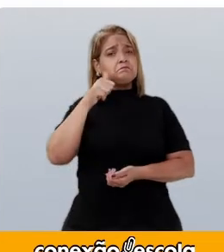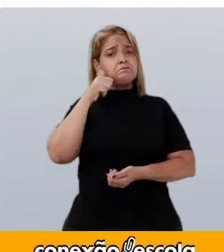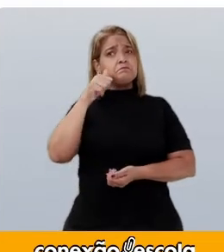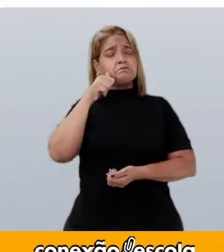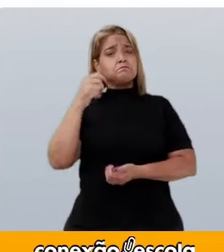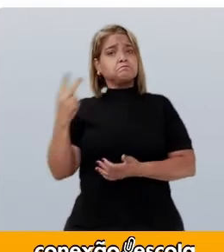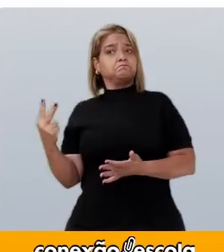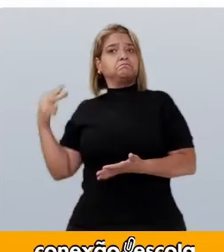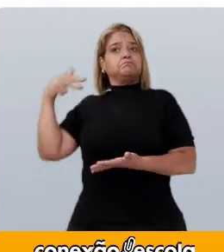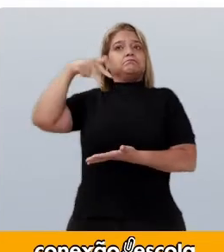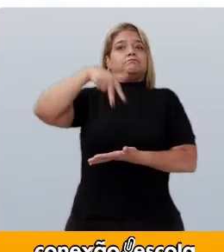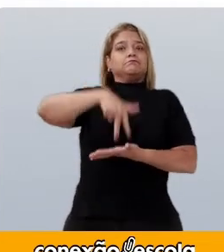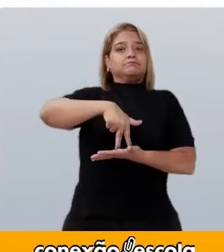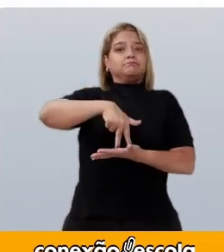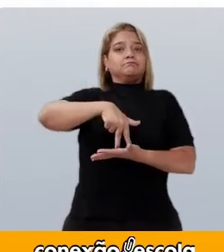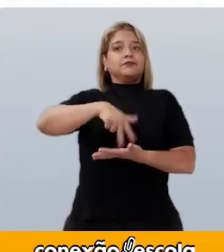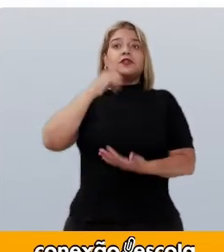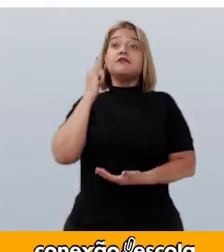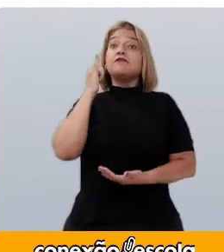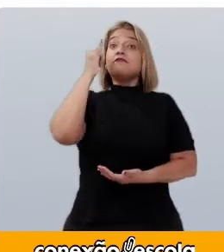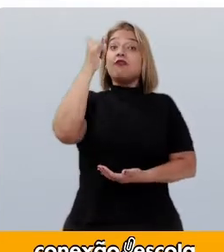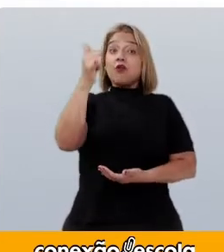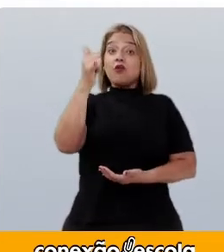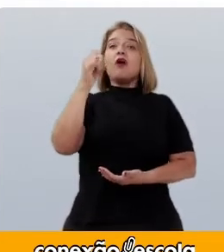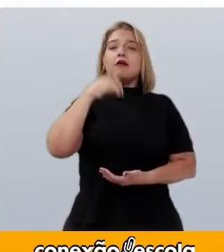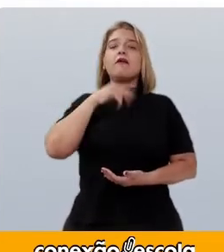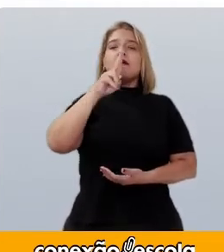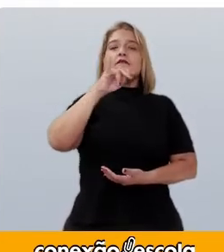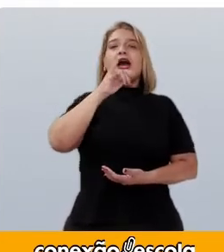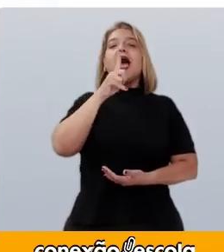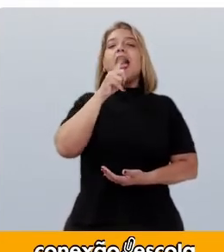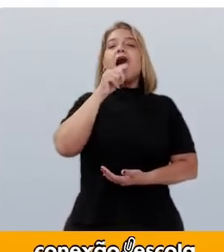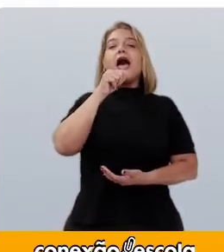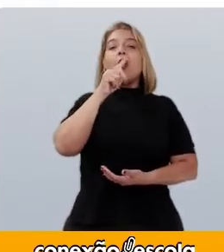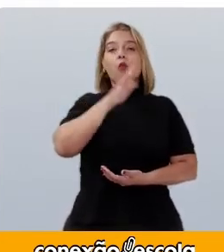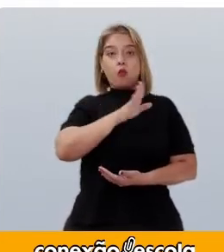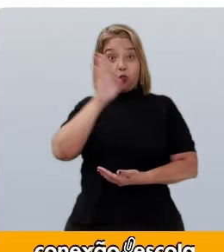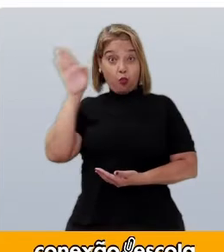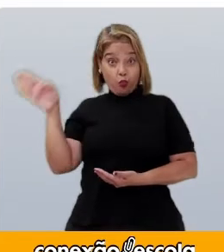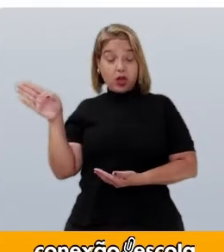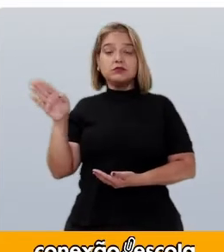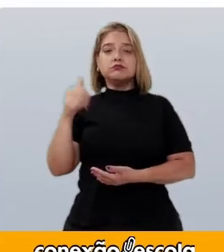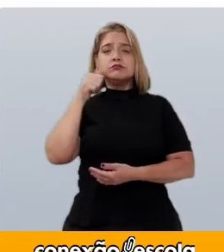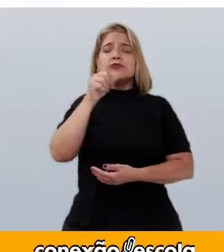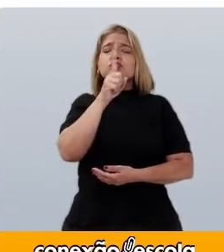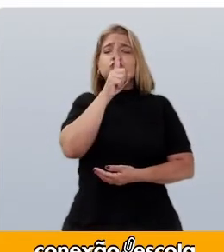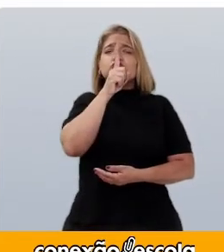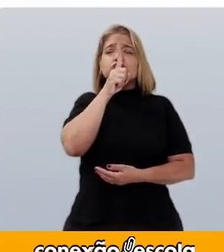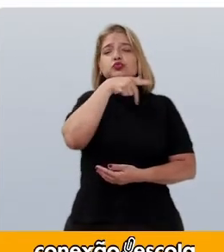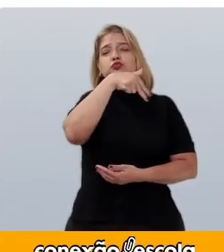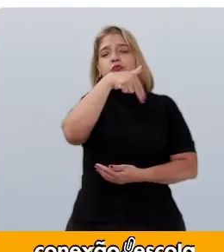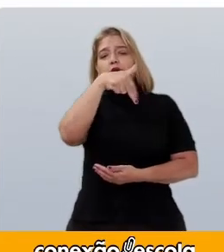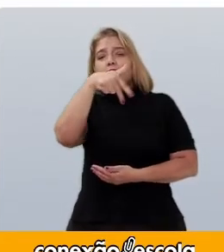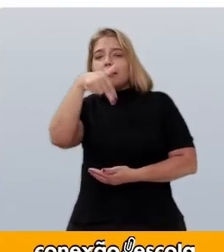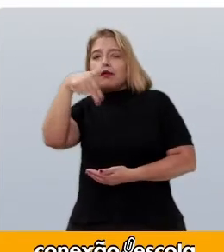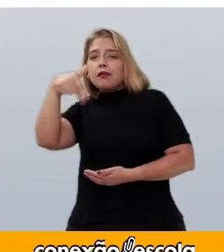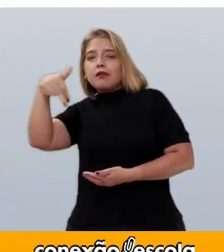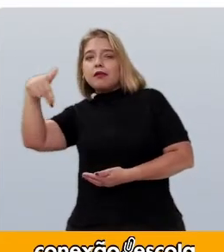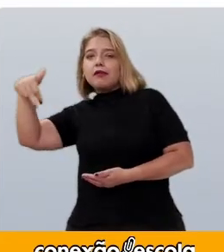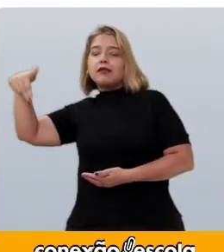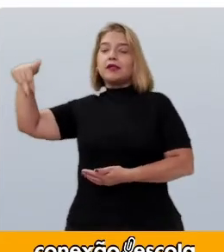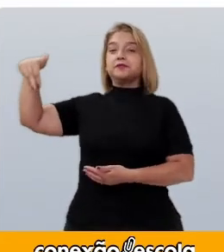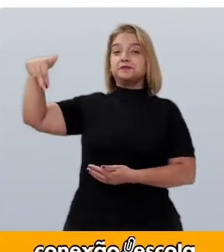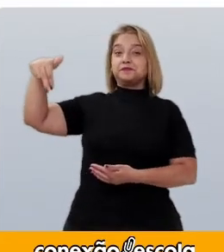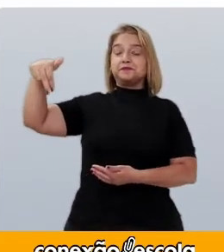levantou-se e disse que ia beber água. Ela saiu caladinha pela porta do